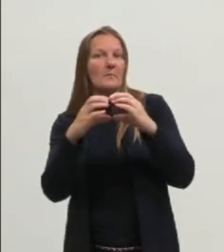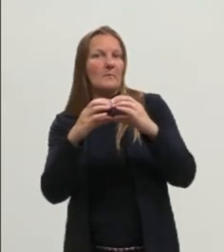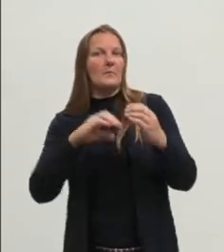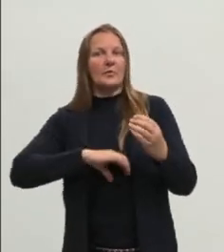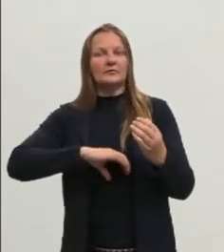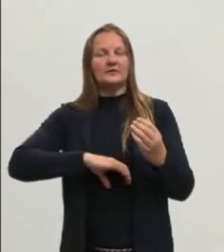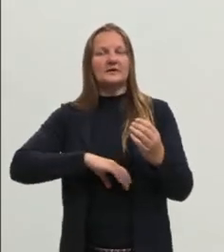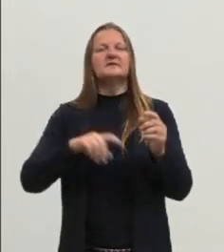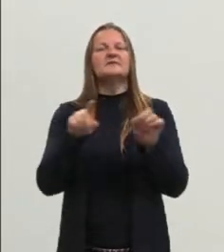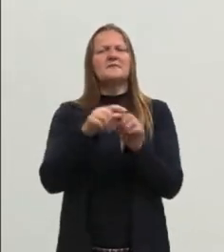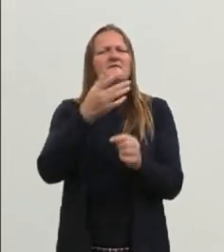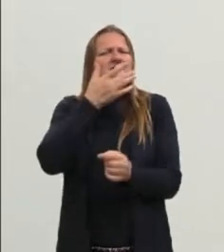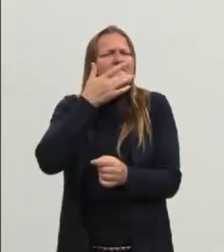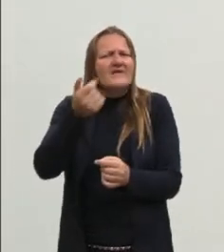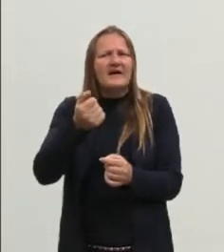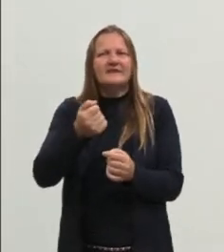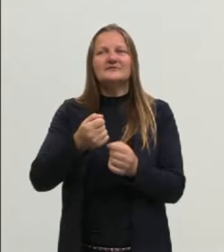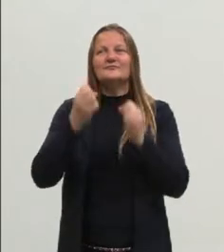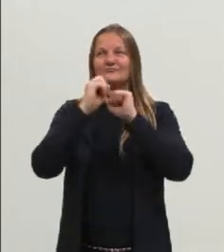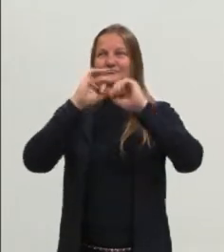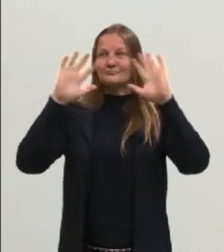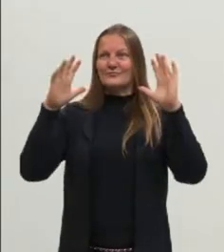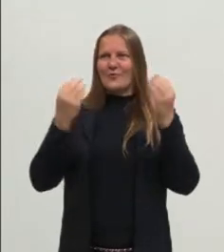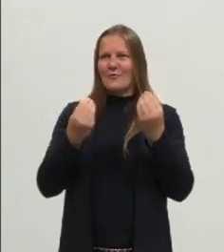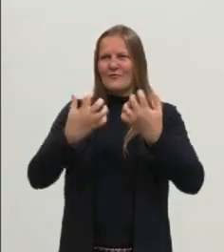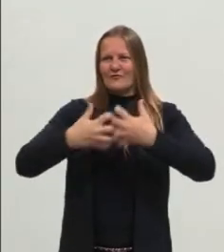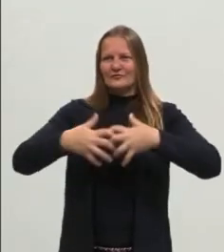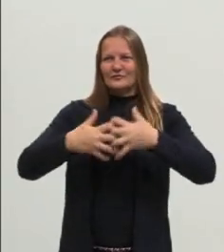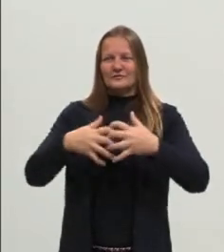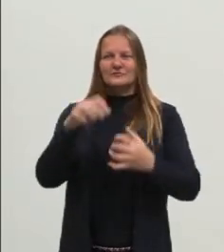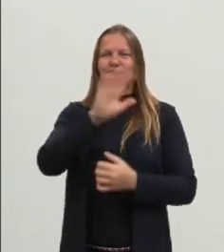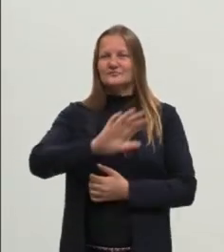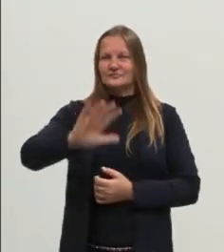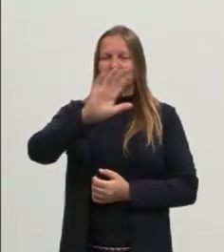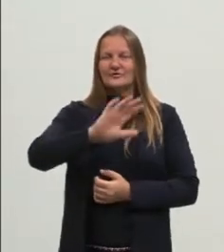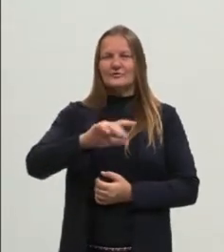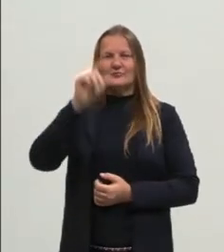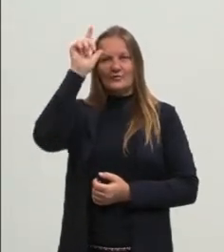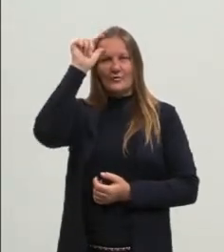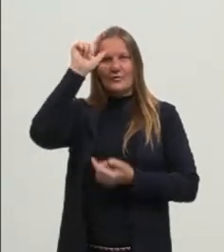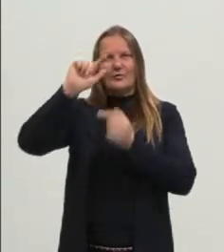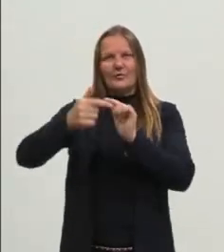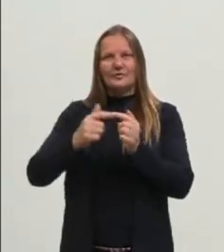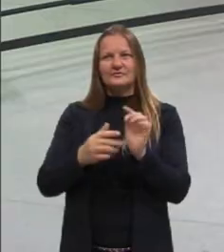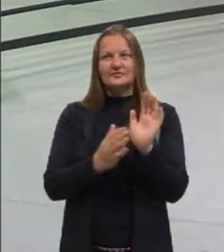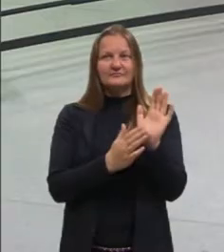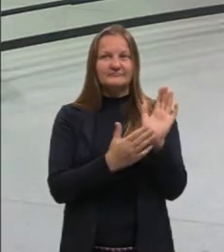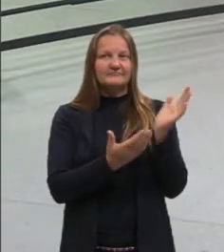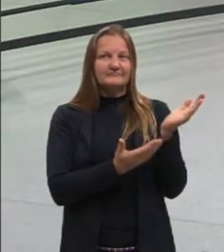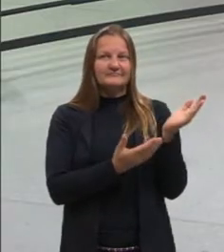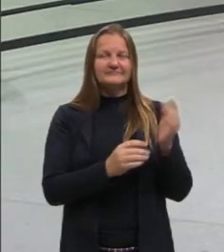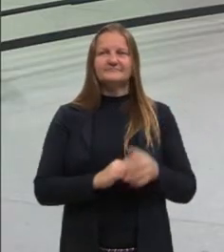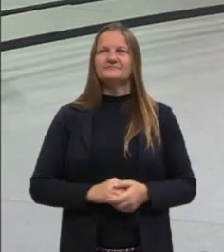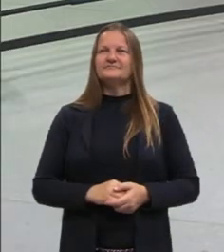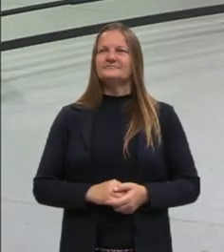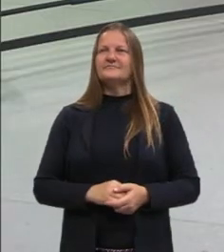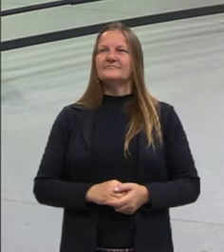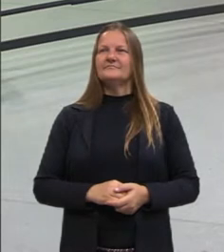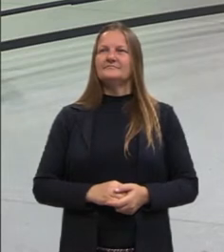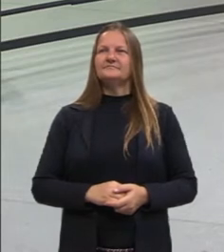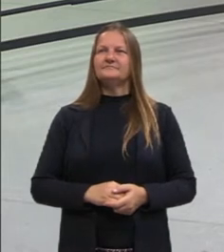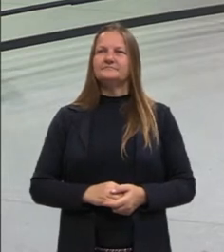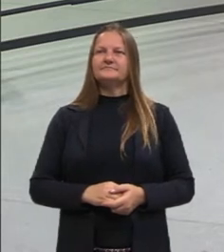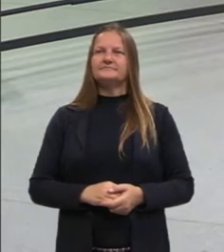eu acho que fica muito mais fácil para o aluno compreender como as coisas funcionam e entender essa lógica proposicional. Principalmente quando a gente